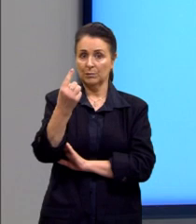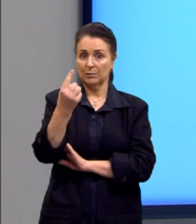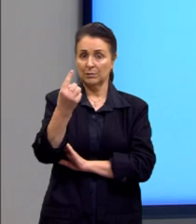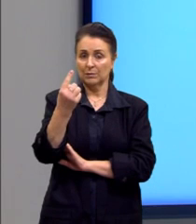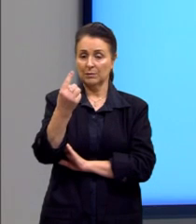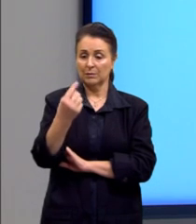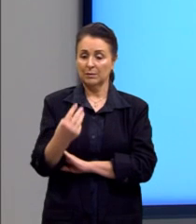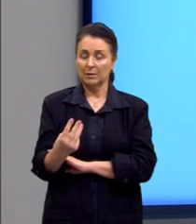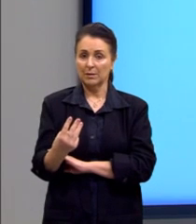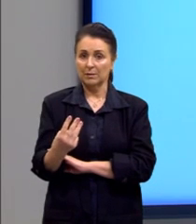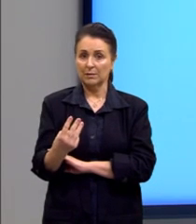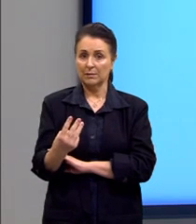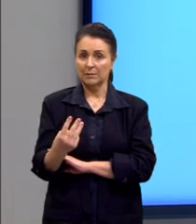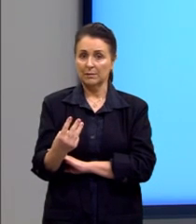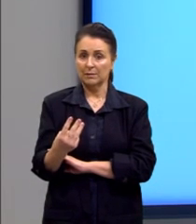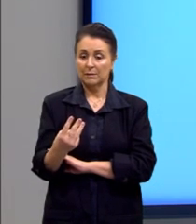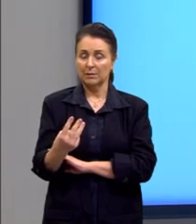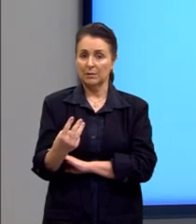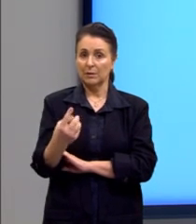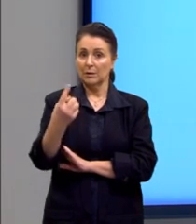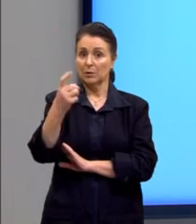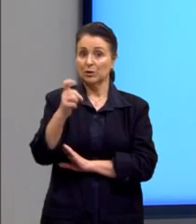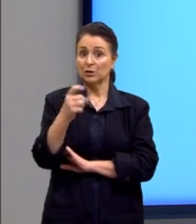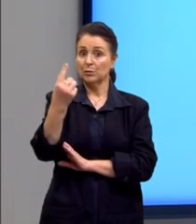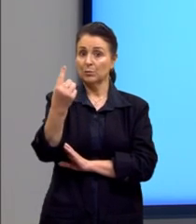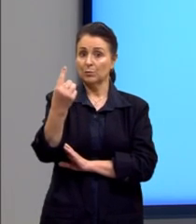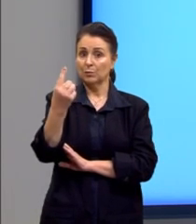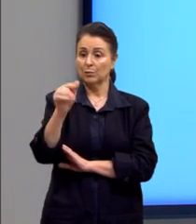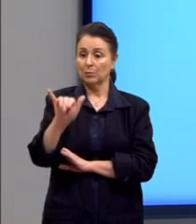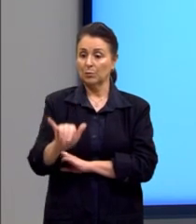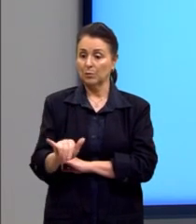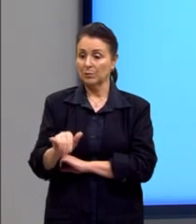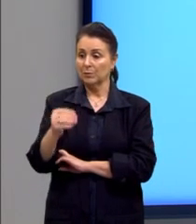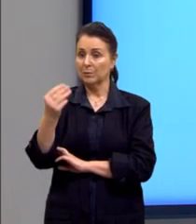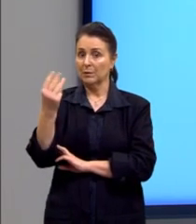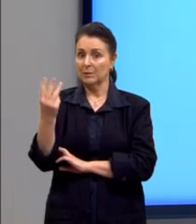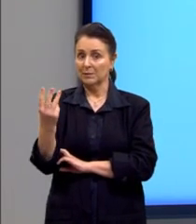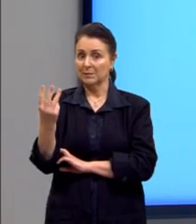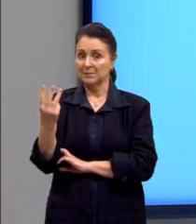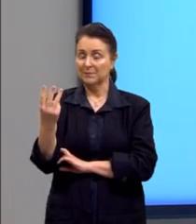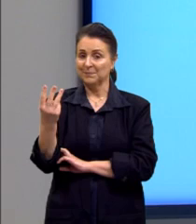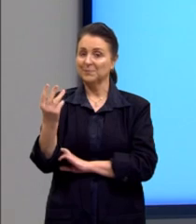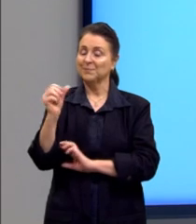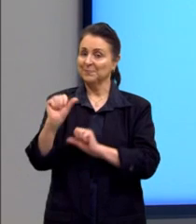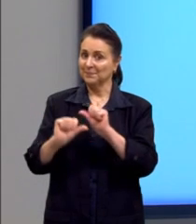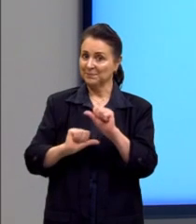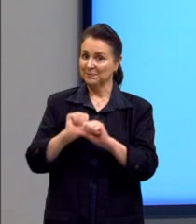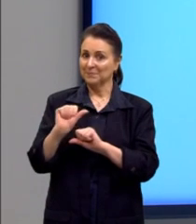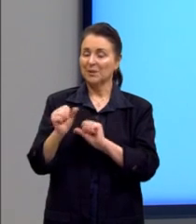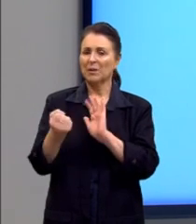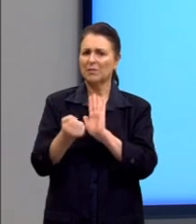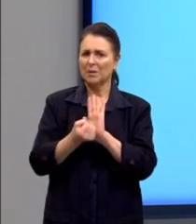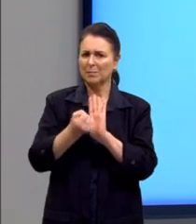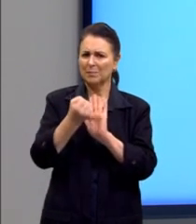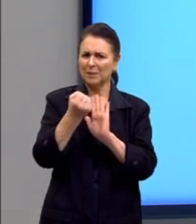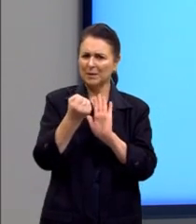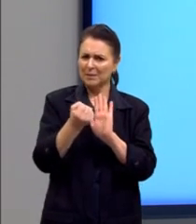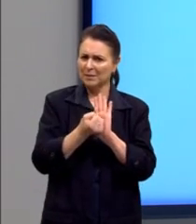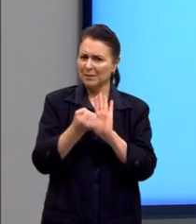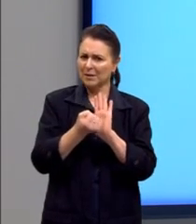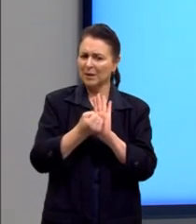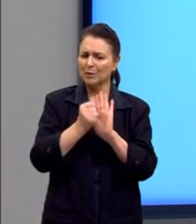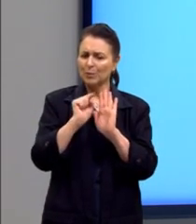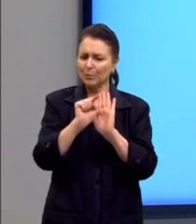1 é 3. Então, quando x é 1, o y é 3. E assim, nós vamos marcando alguns pontinhos, né?